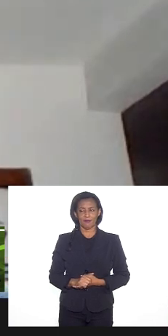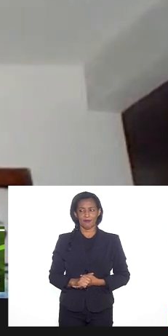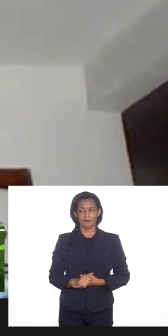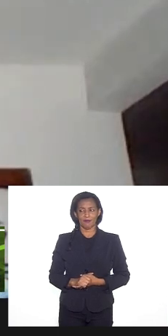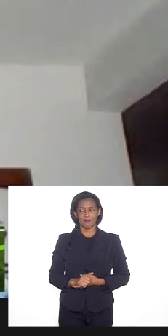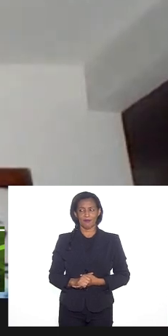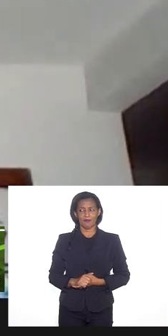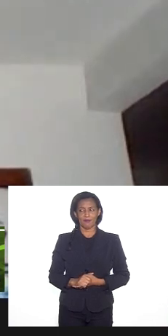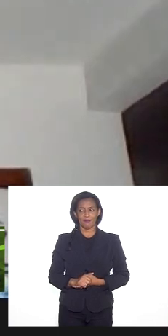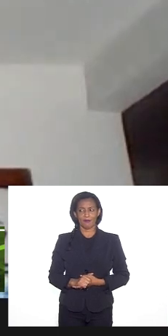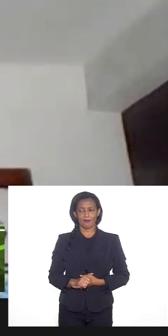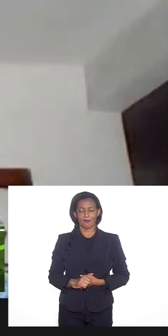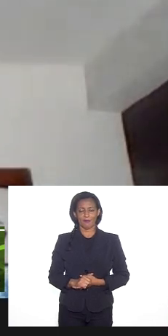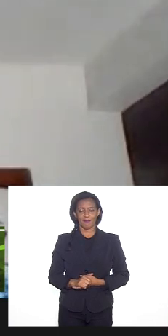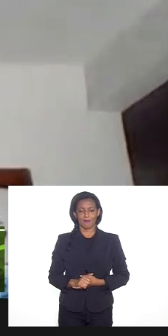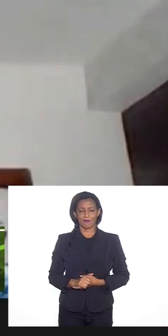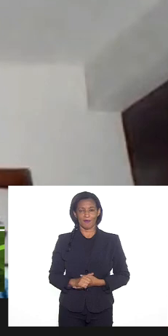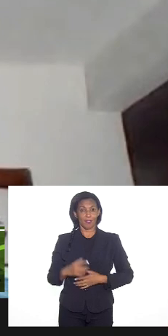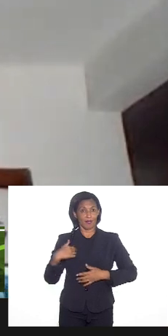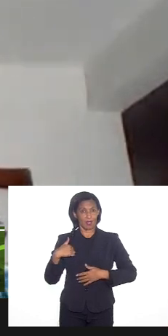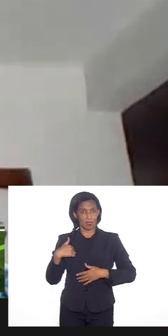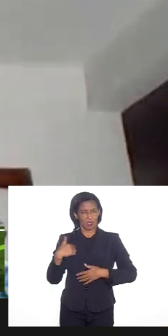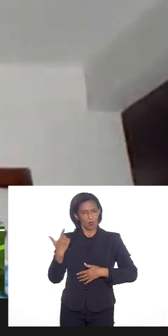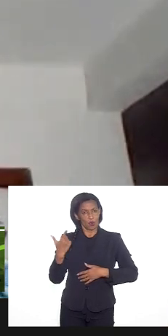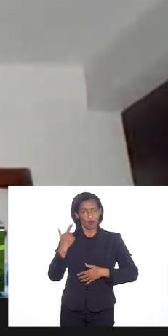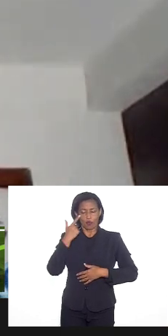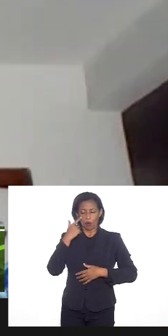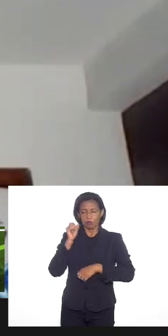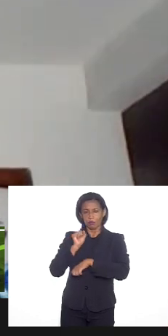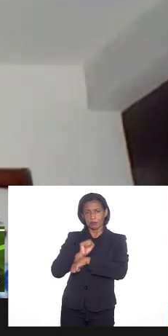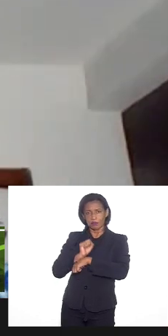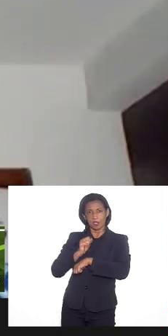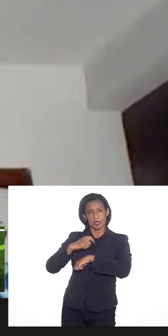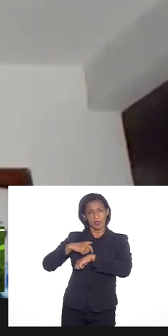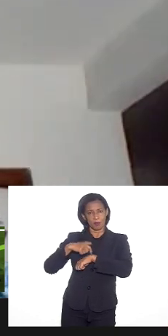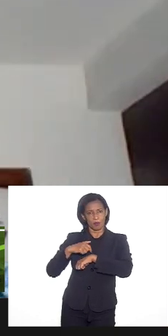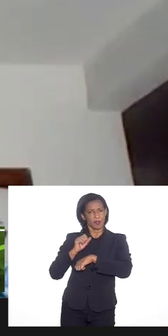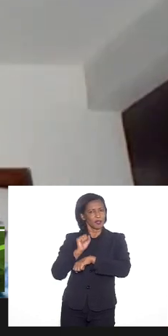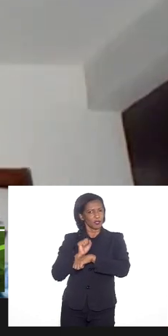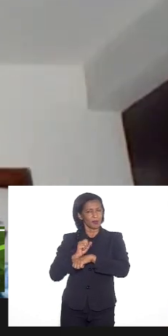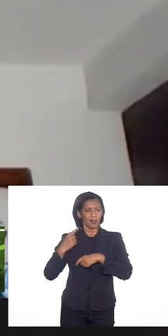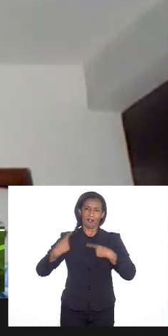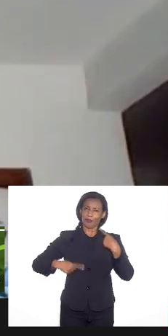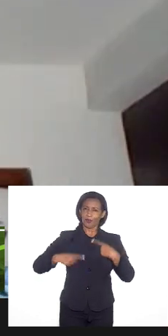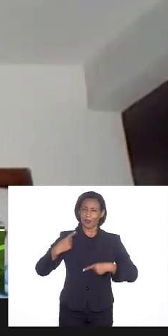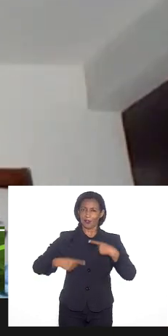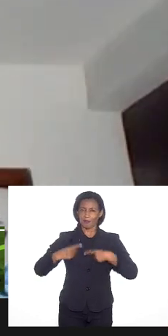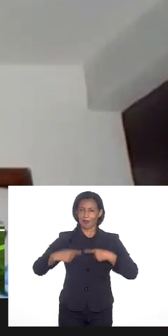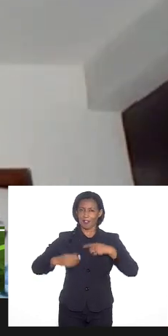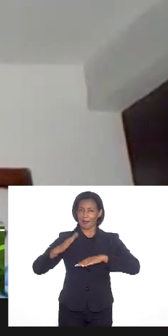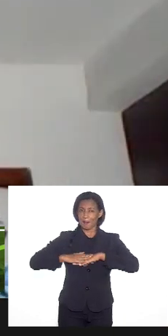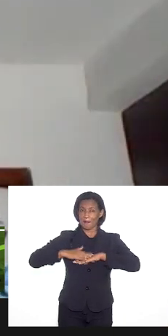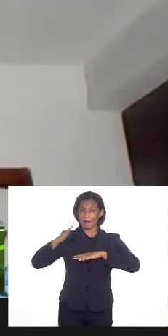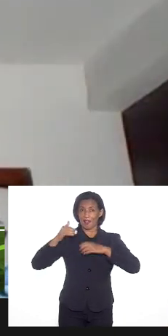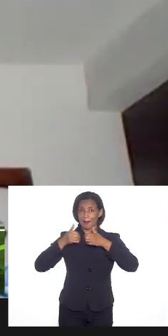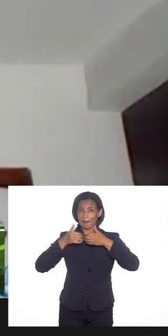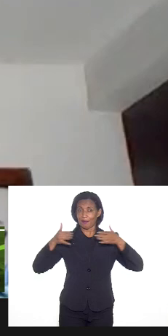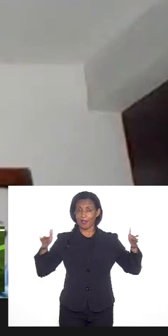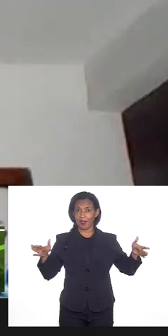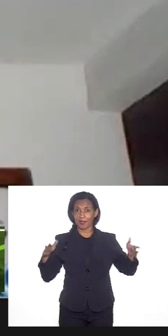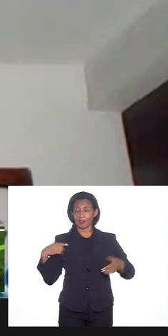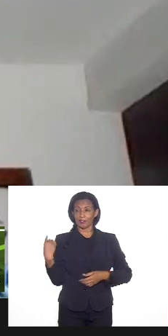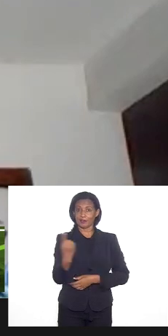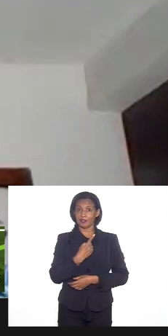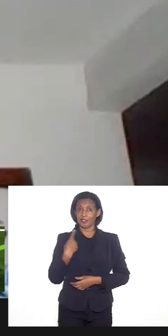ater a este momento e deixar para que o debate possa estar mais aberto para que nós